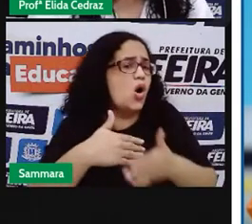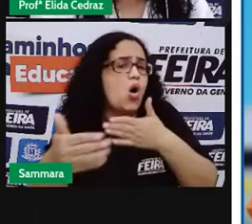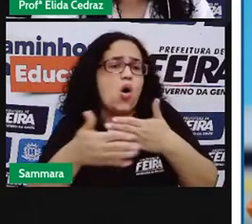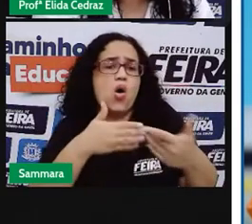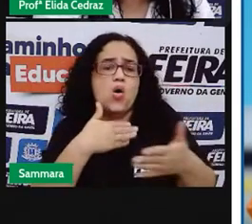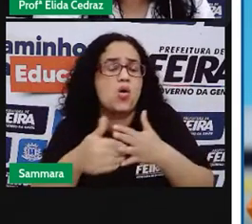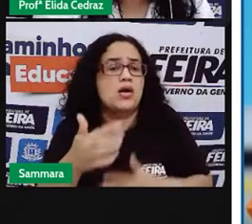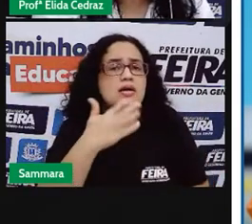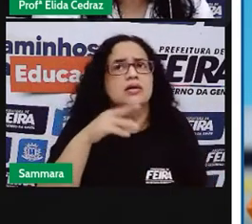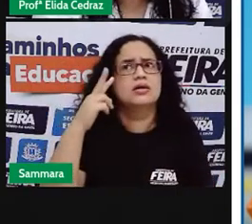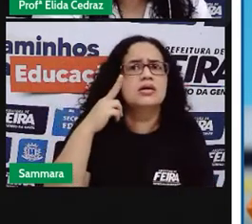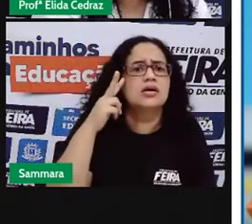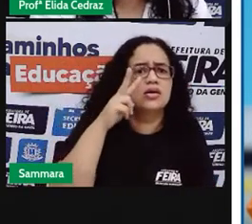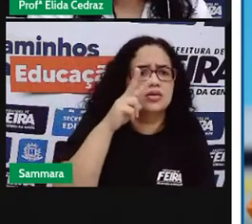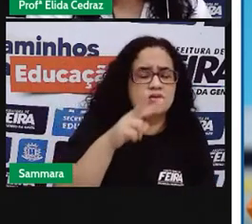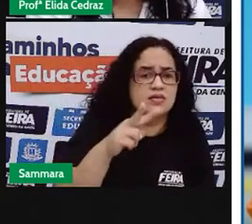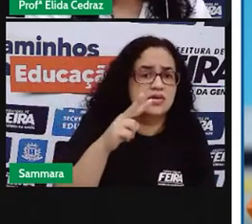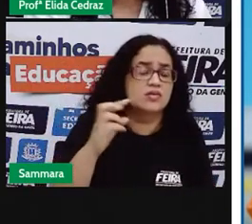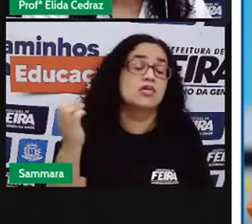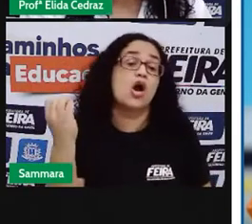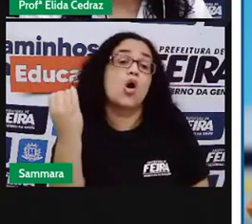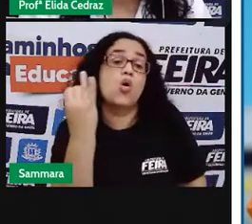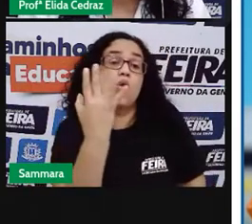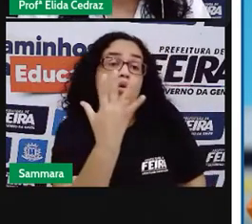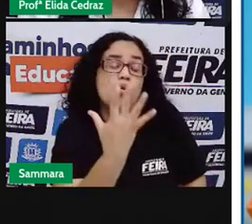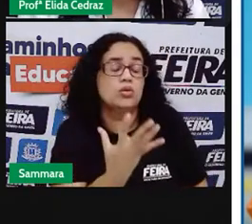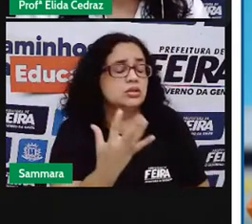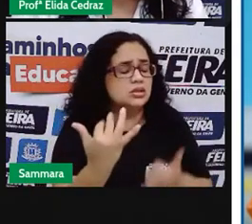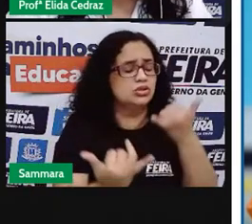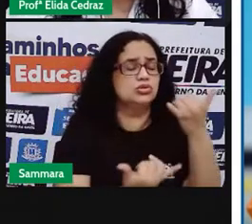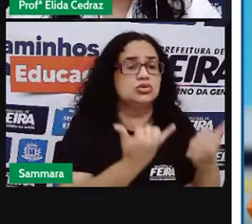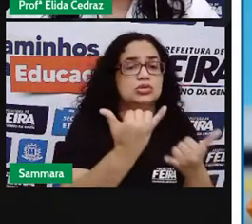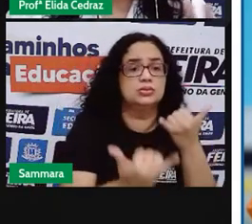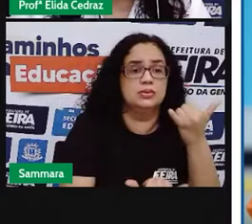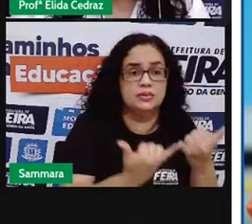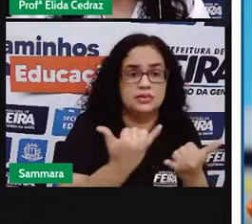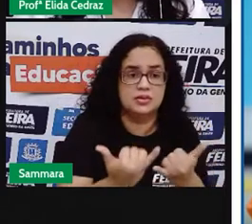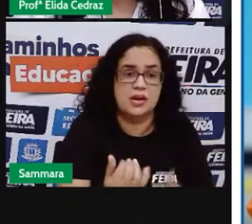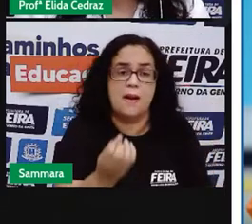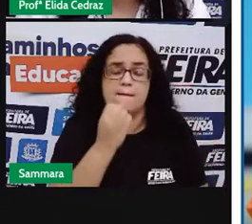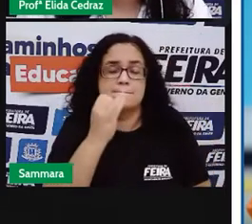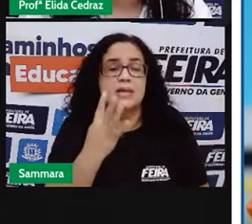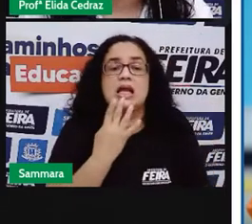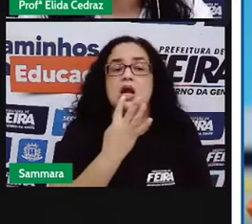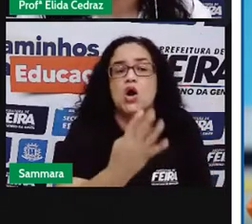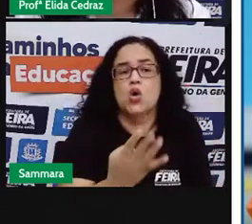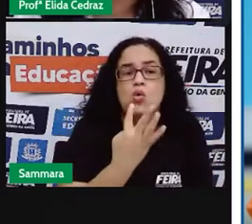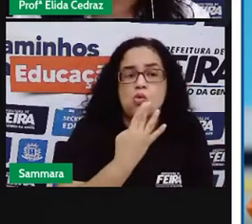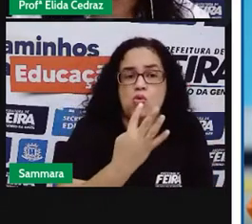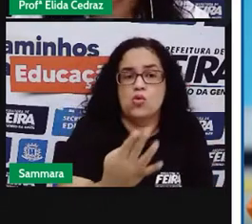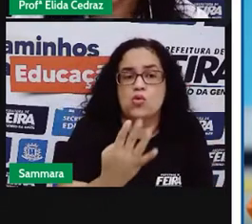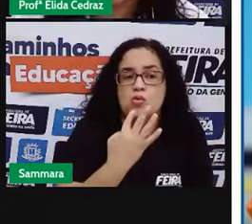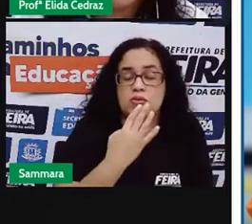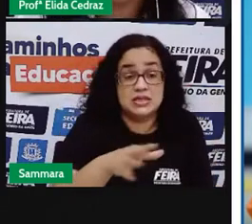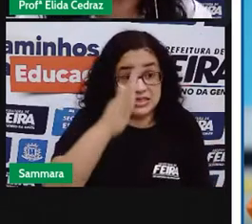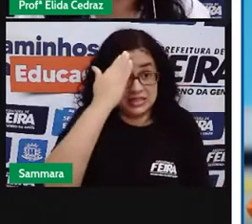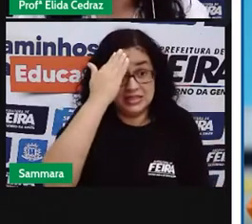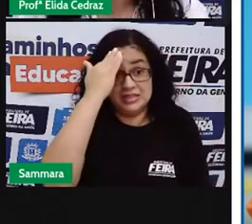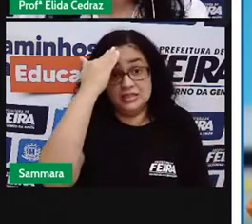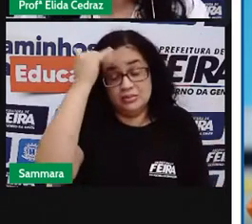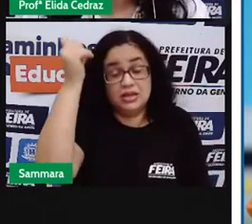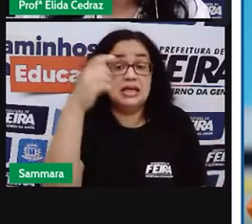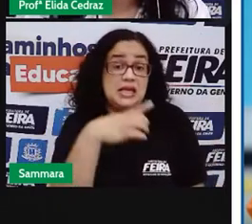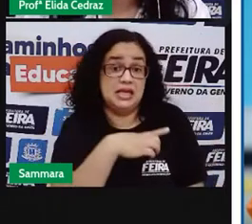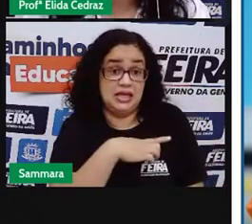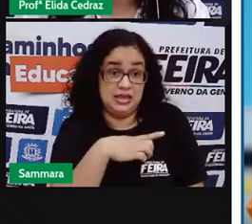criança que olha para cá e vê a quantidade de brinquedos, bem colorido, ele vai querer saber o que